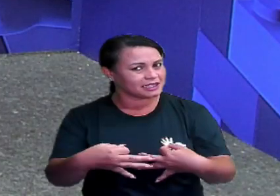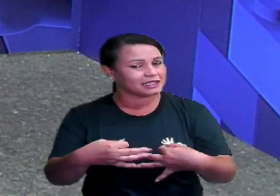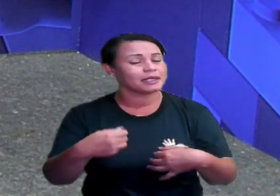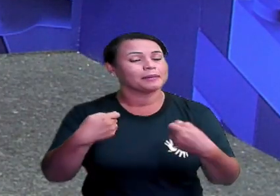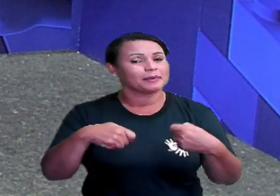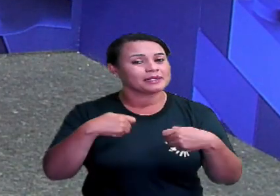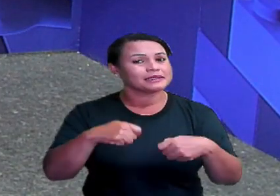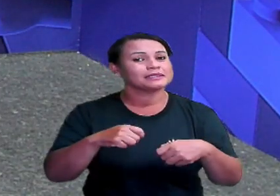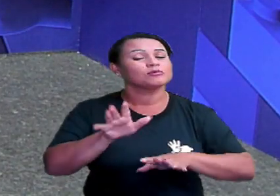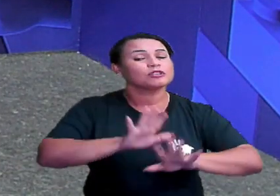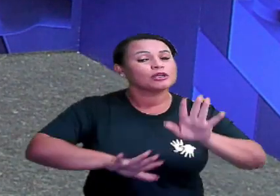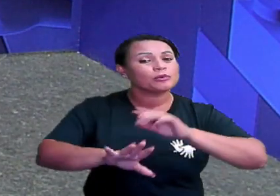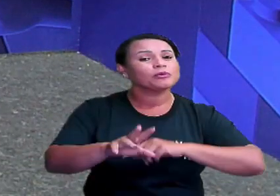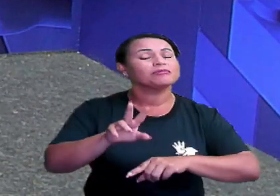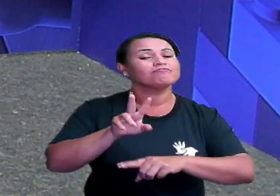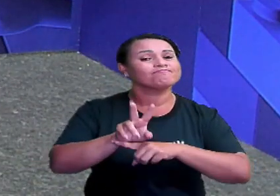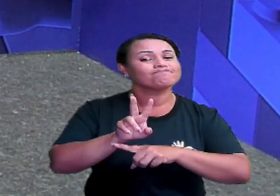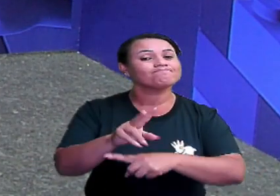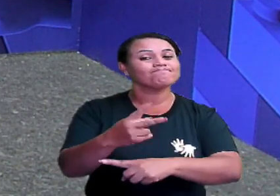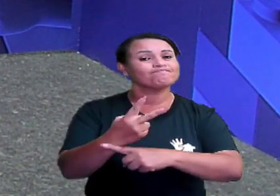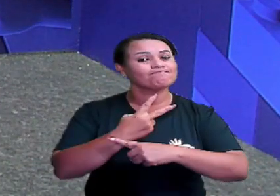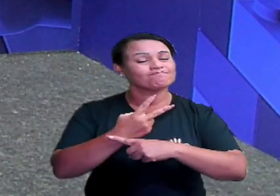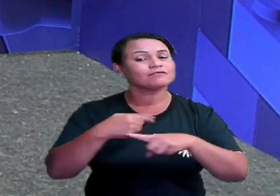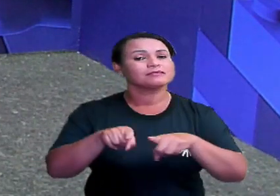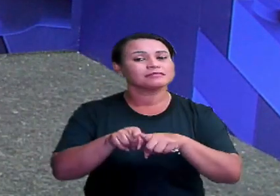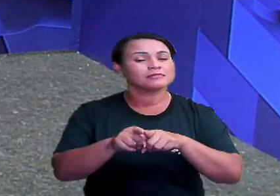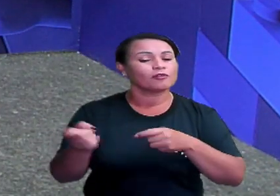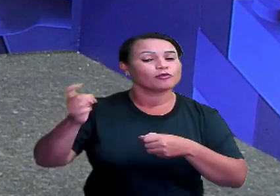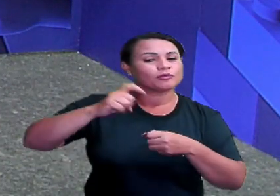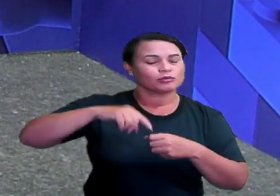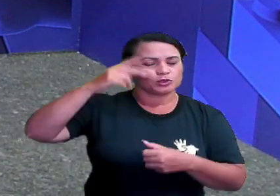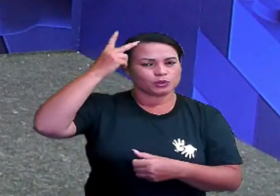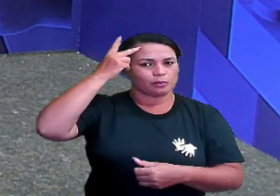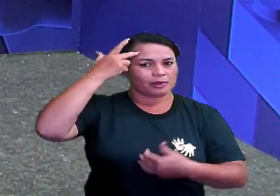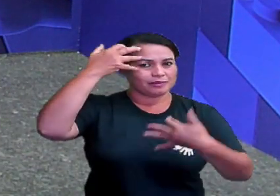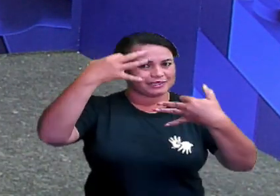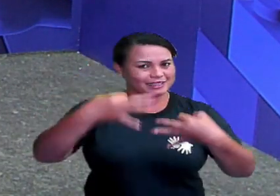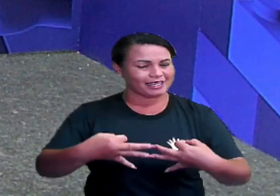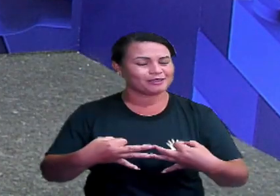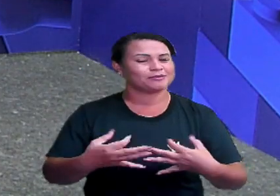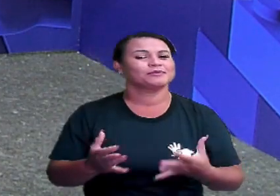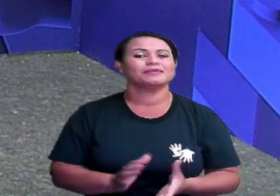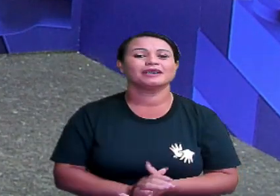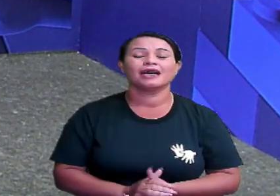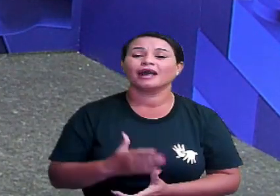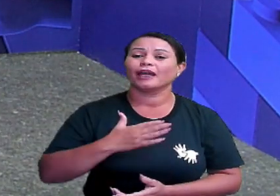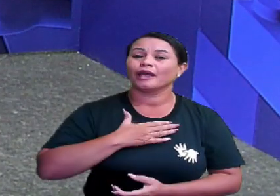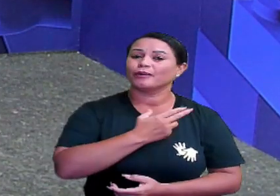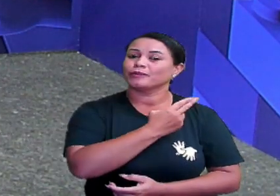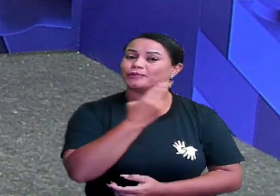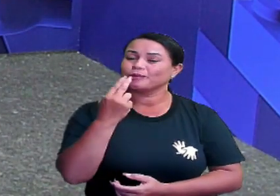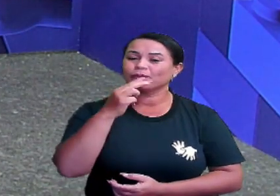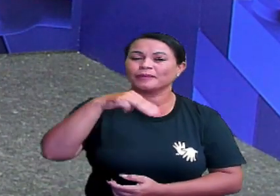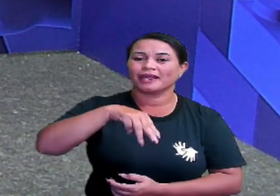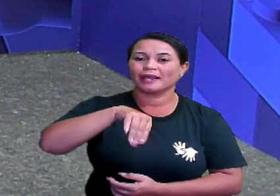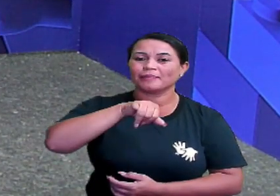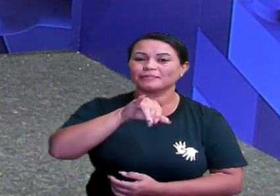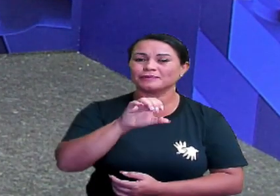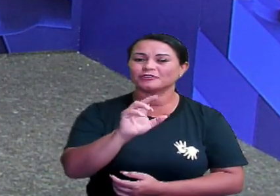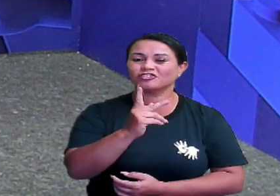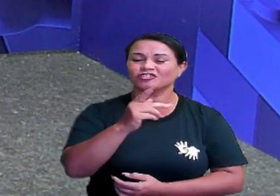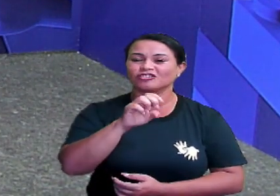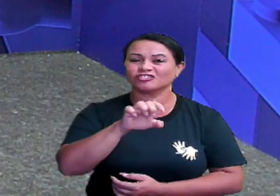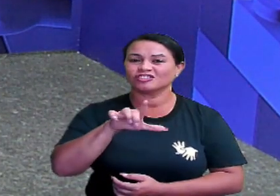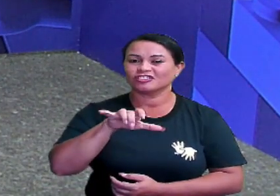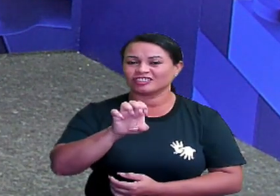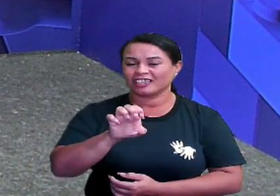nos prevenir para voltarmos ao nosso normal, tá certo gente? Então eu me chamo Michele, nós estamos aqui